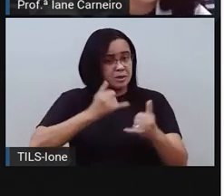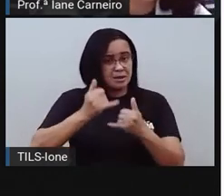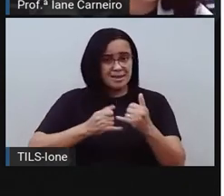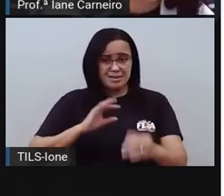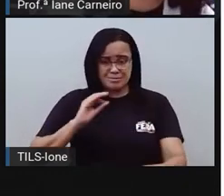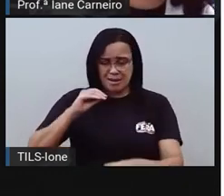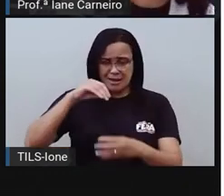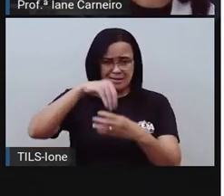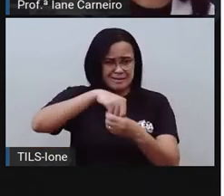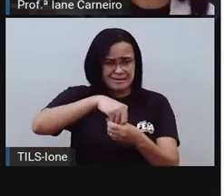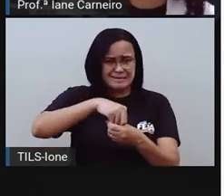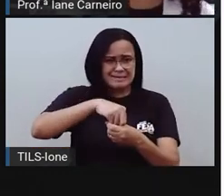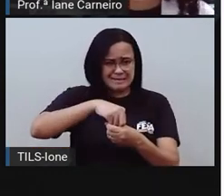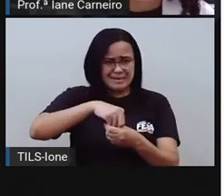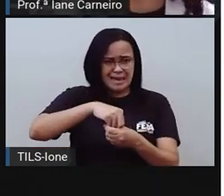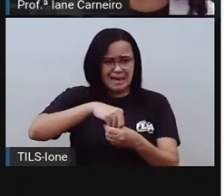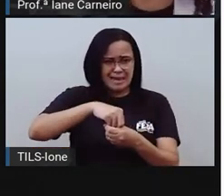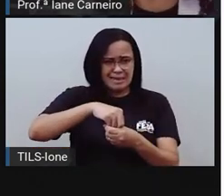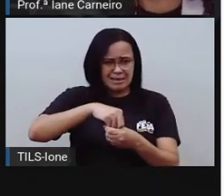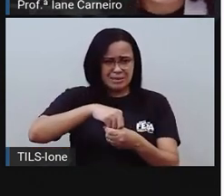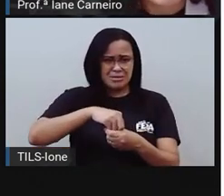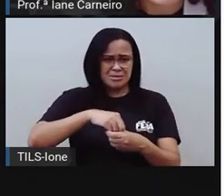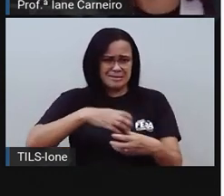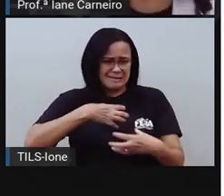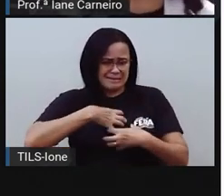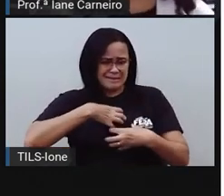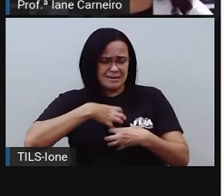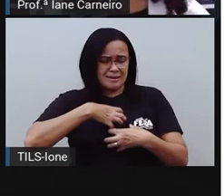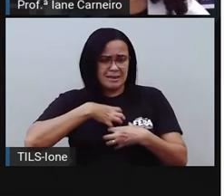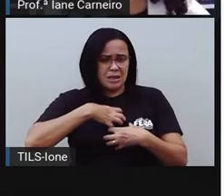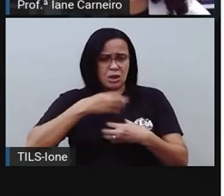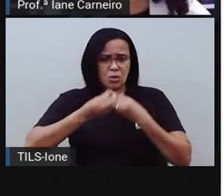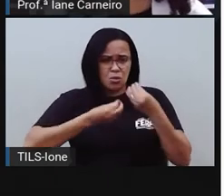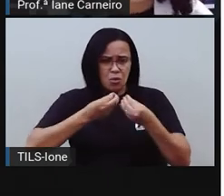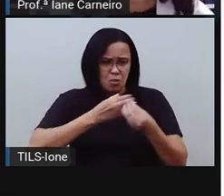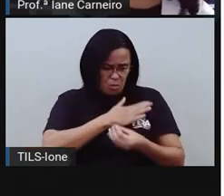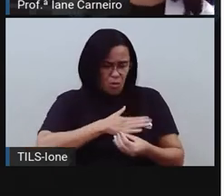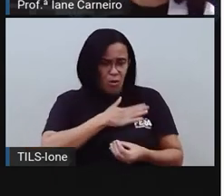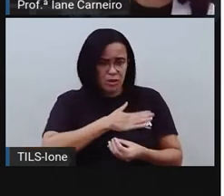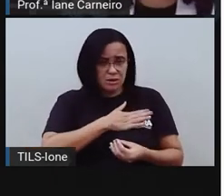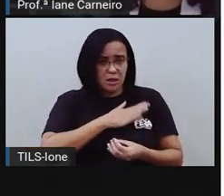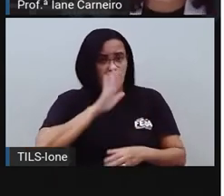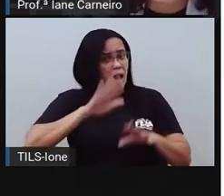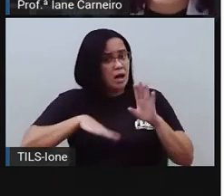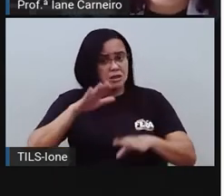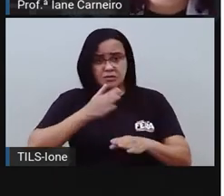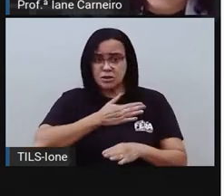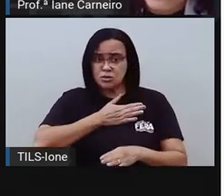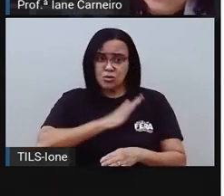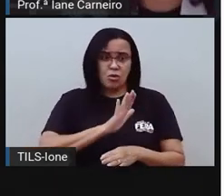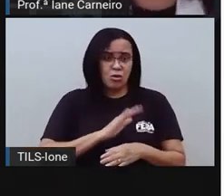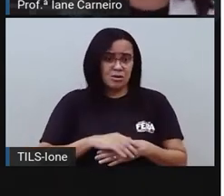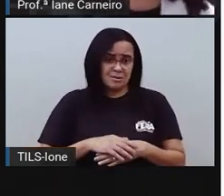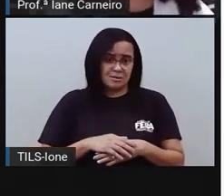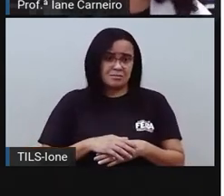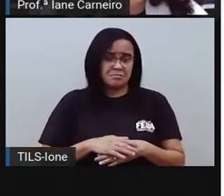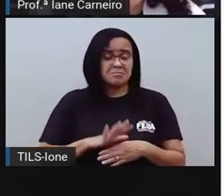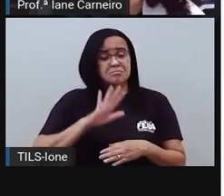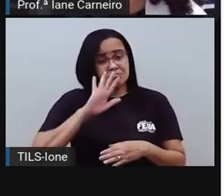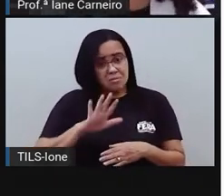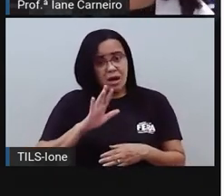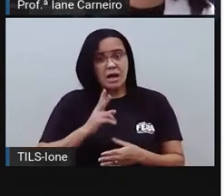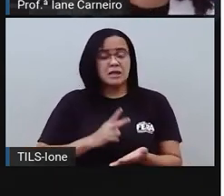chateado, né? Então a gente tem que ver qual é o tipo de brincadeira que a gente tá fazendo, né? É uma brincadeira respeitosa ou